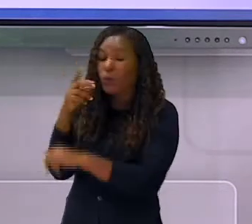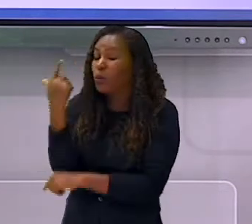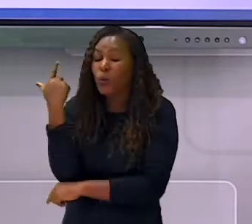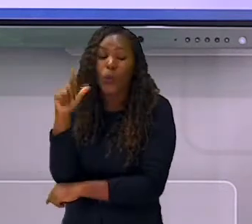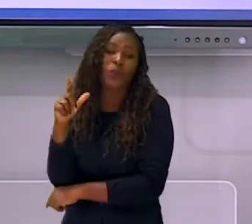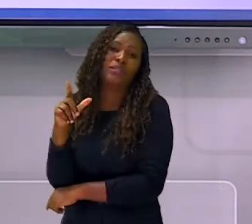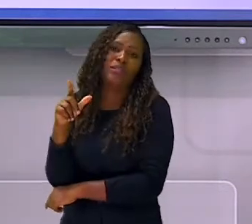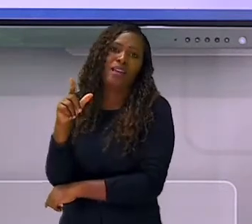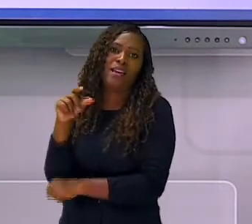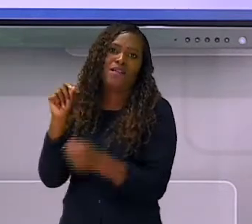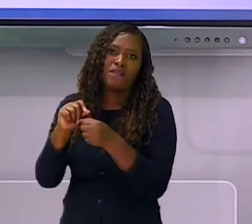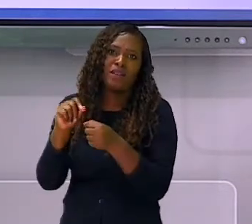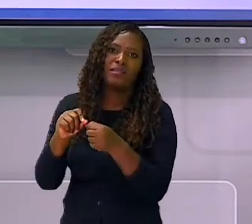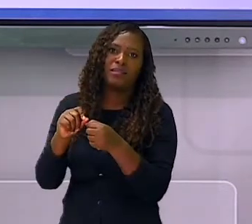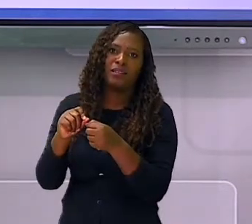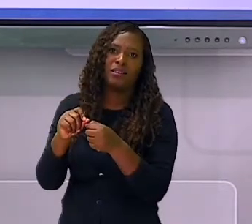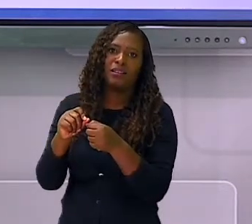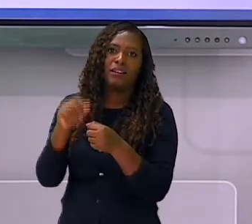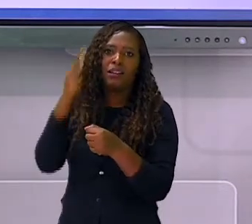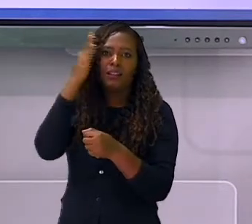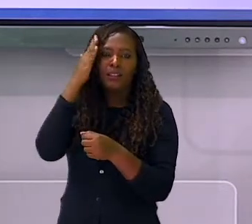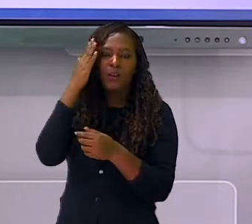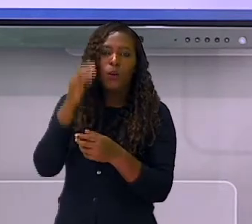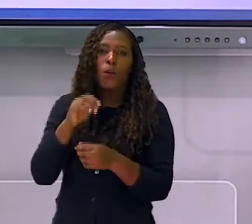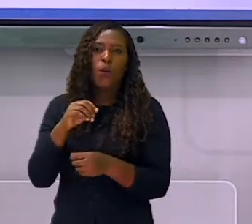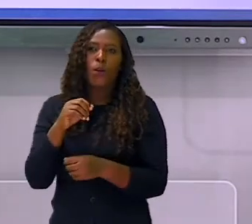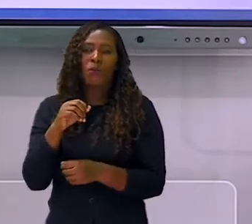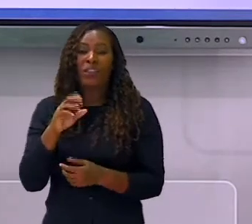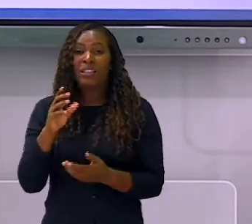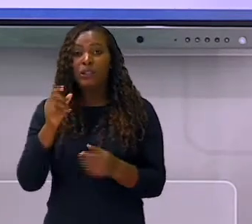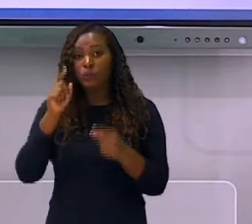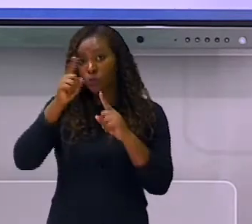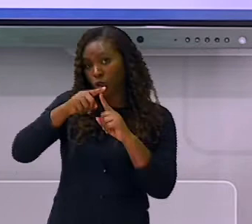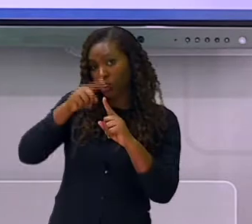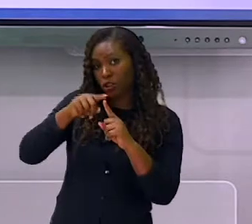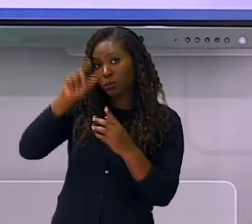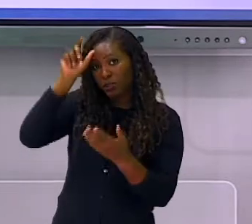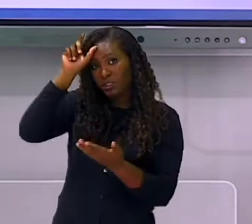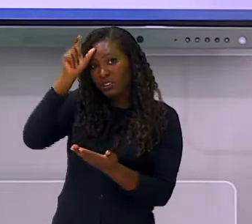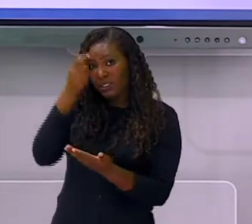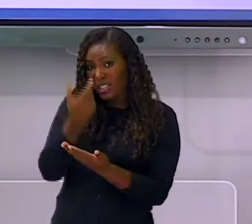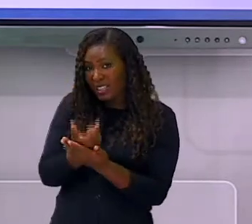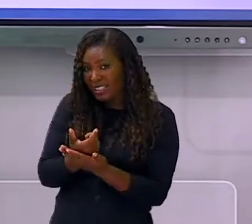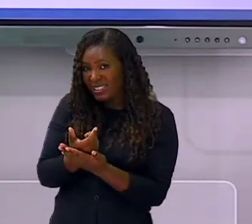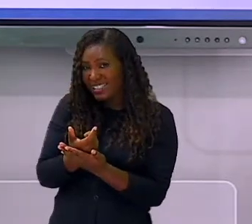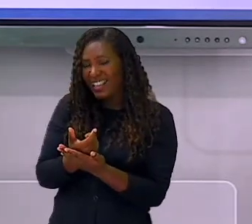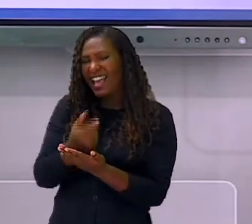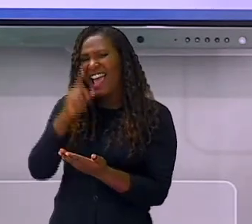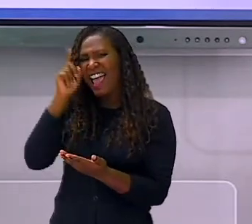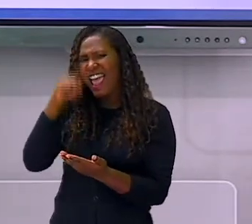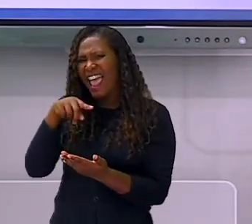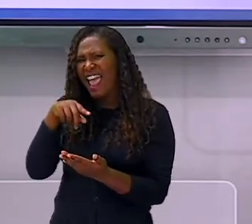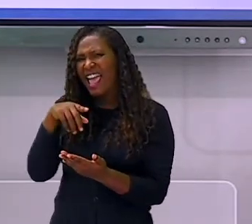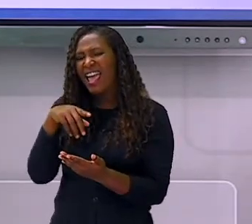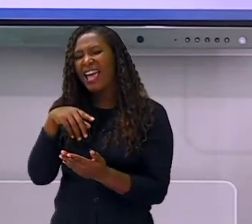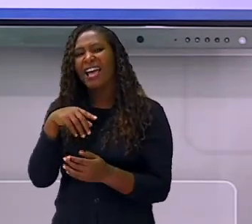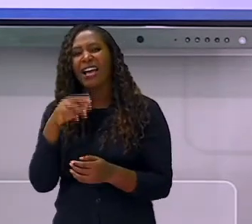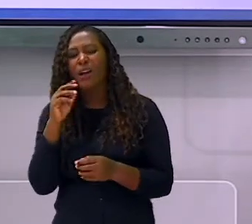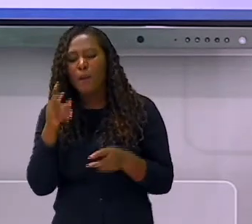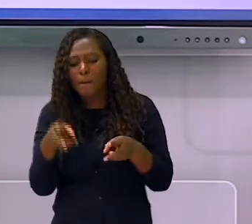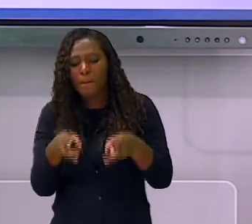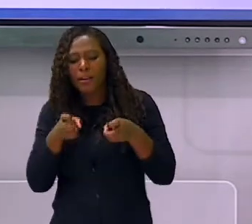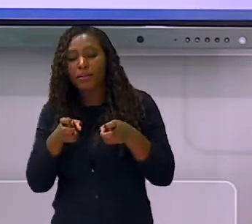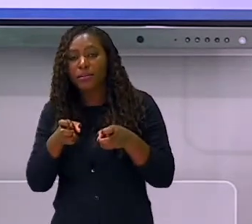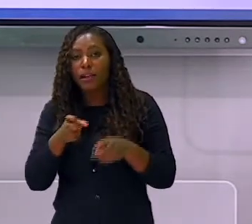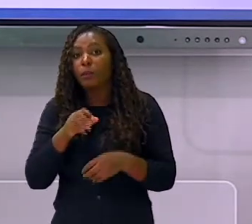ouve. Esse tipo de dislexia é detectado quando a criança chega na fase da alfabetização. E pode acompanhar